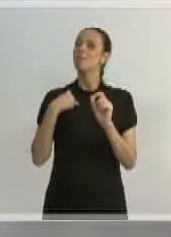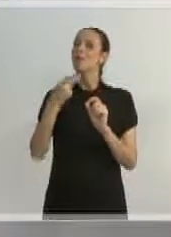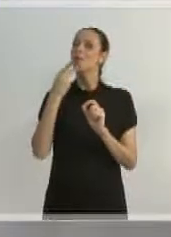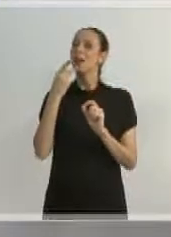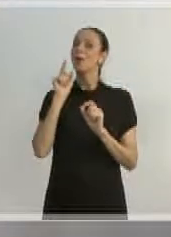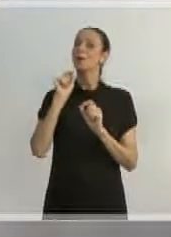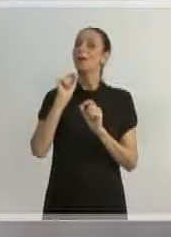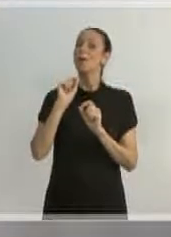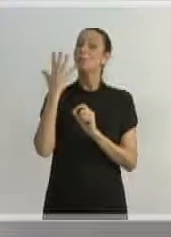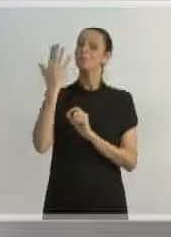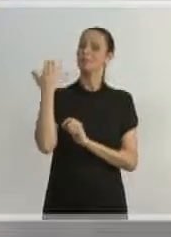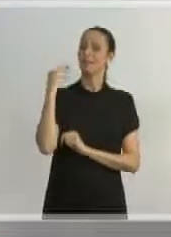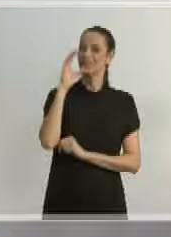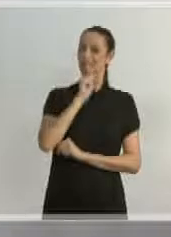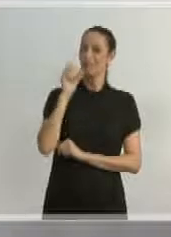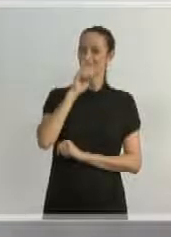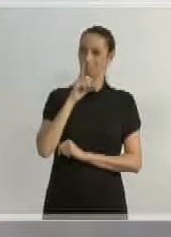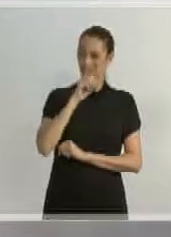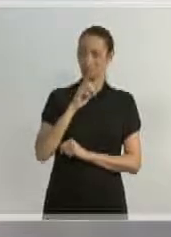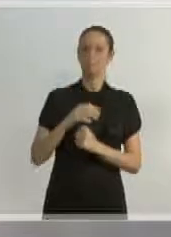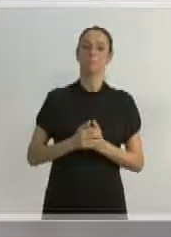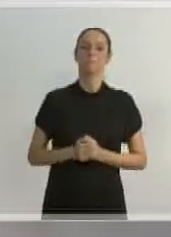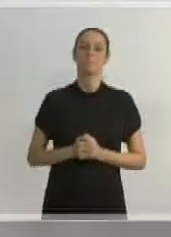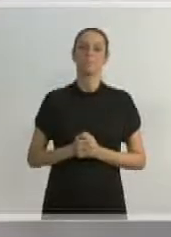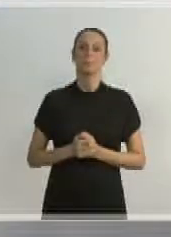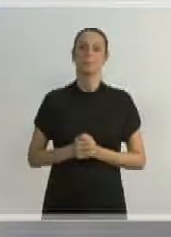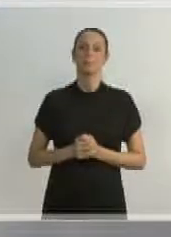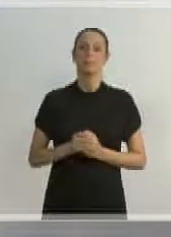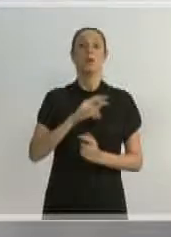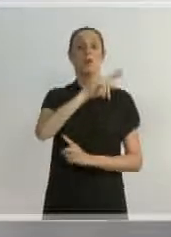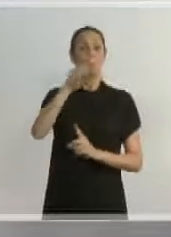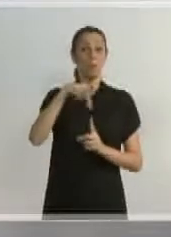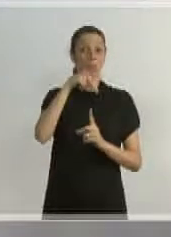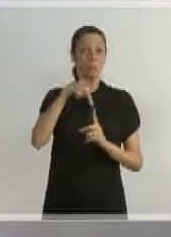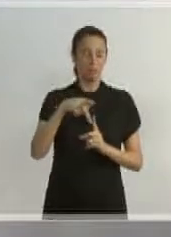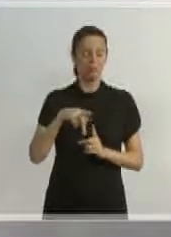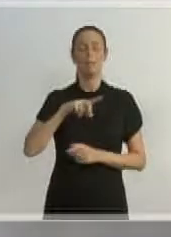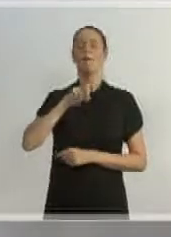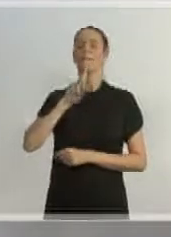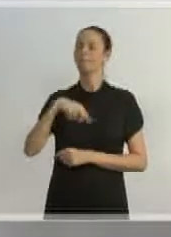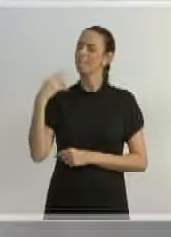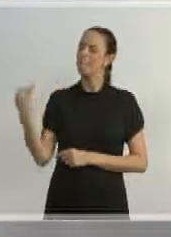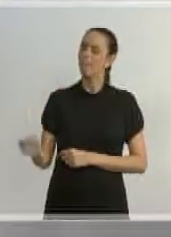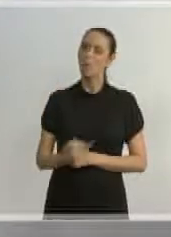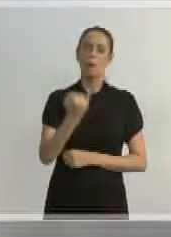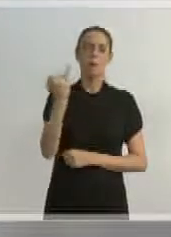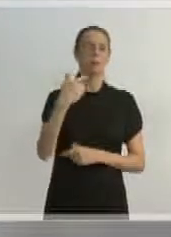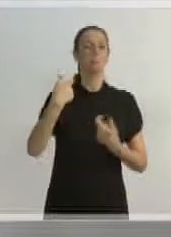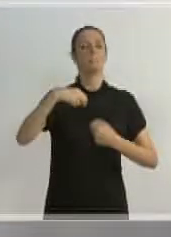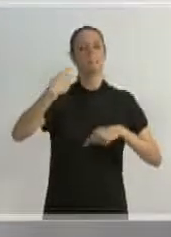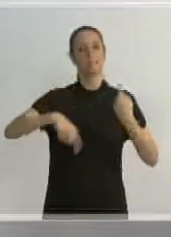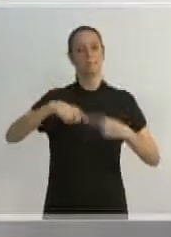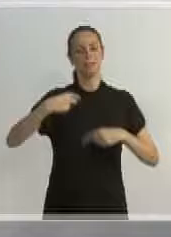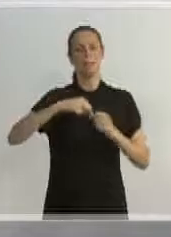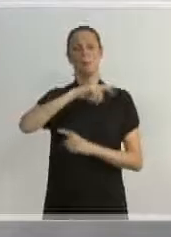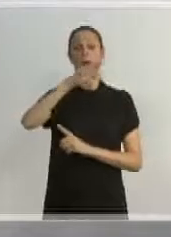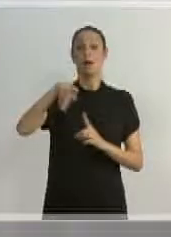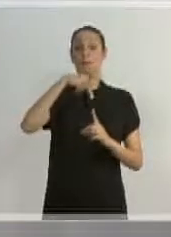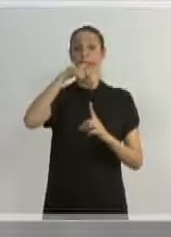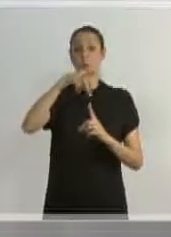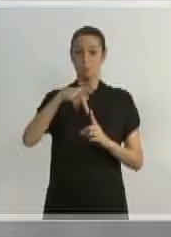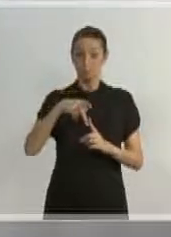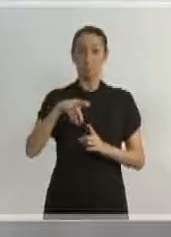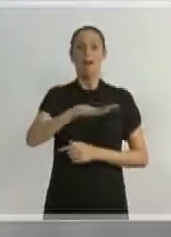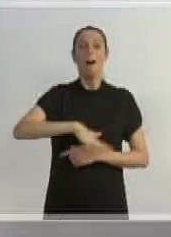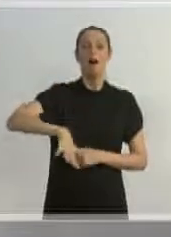final de semana, que está alusiva ao planejamento. É muito importante que a gente consiga discutir a questão do planejamento dentro da